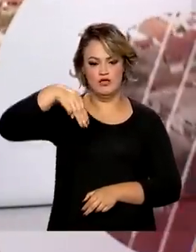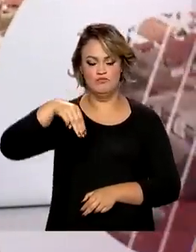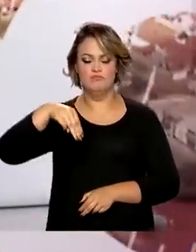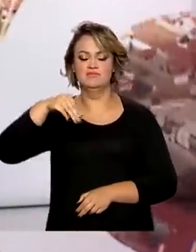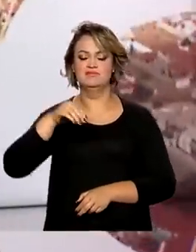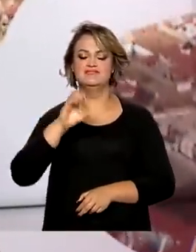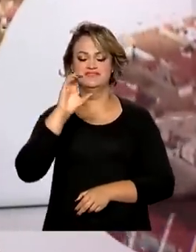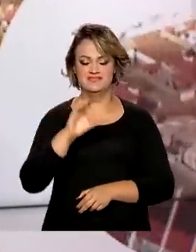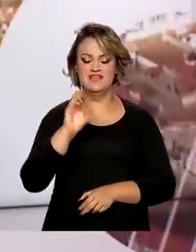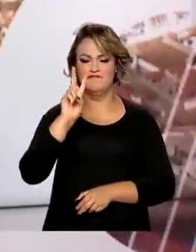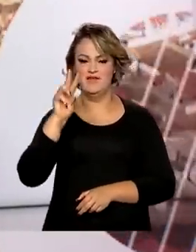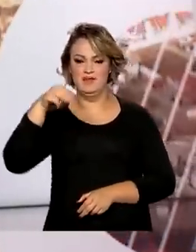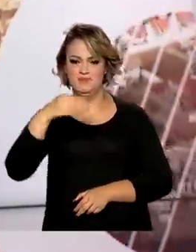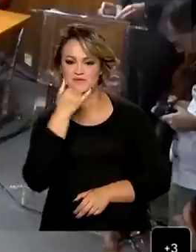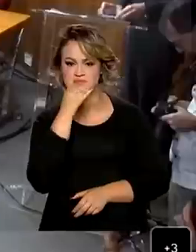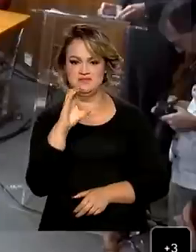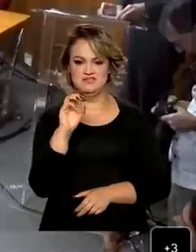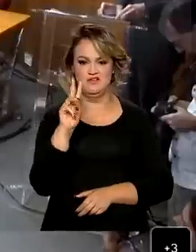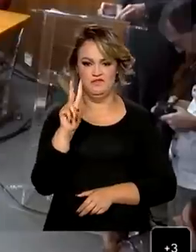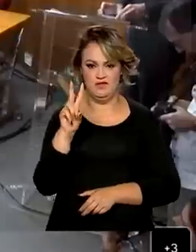Mobiliários, a CVM.